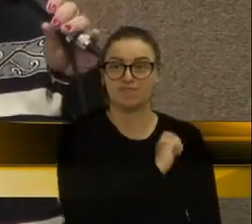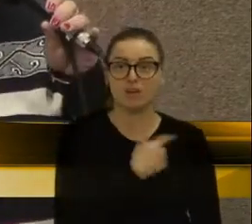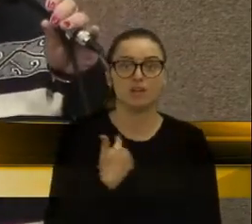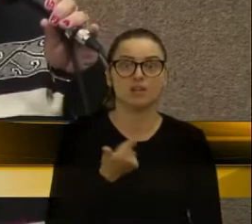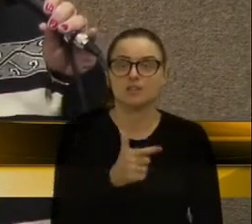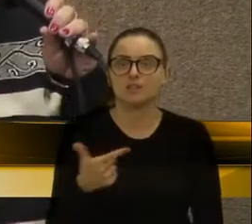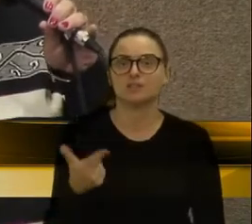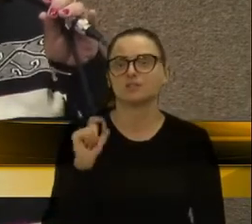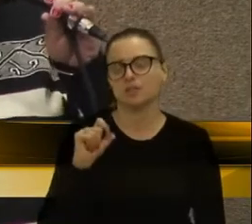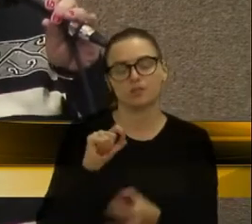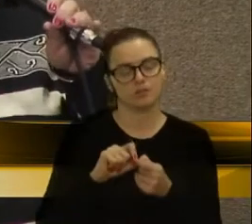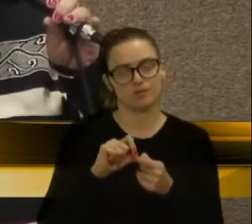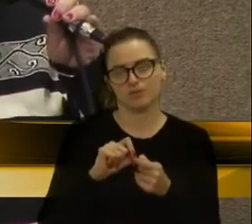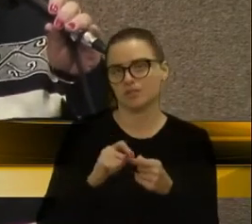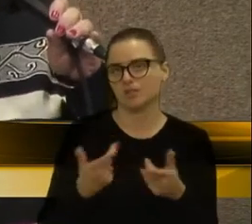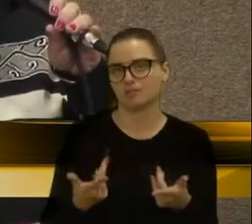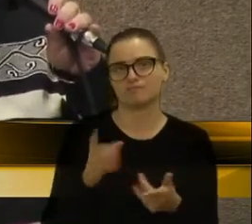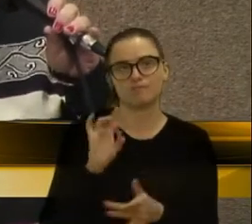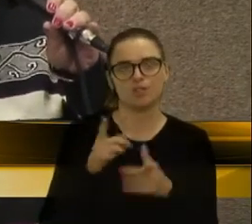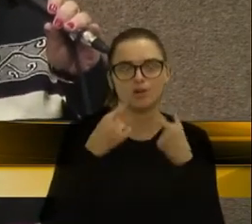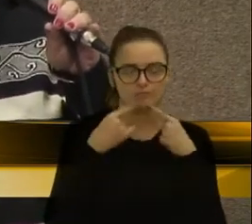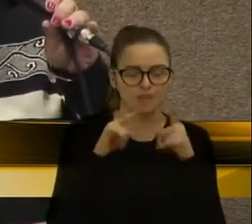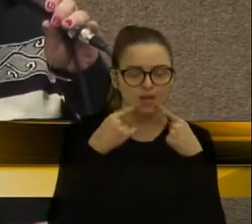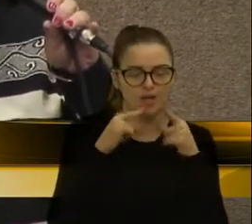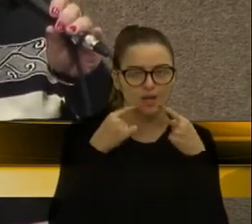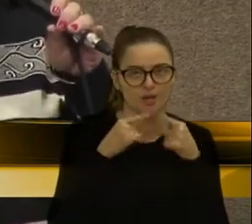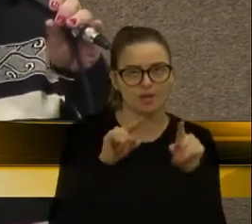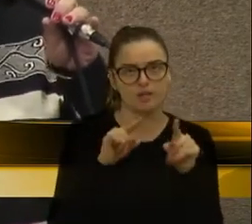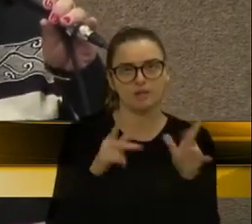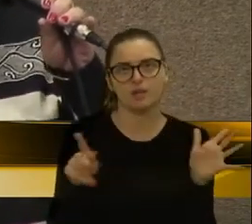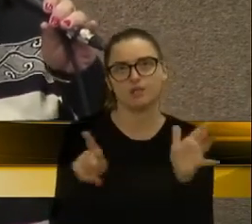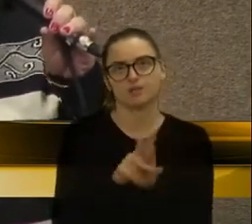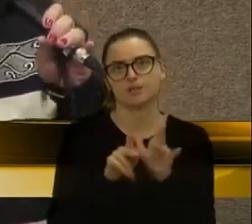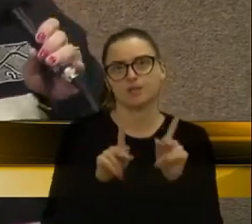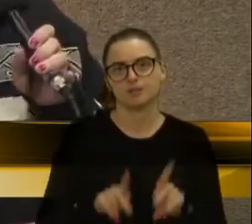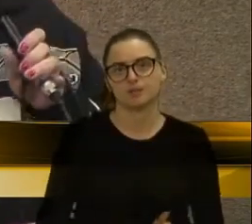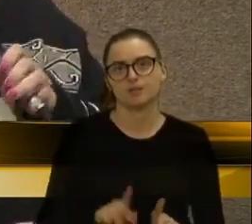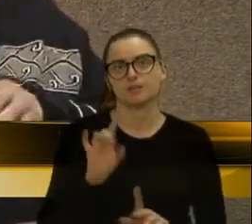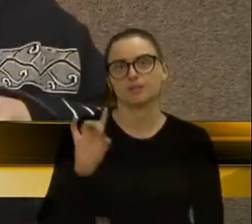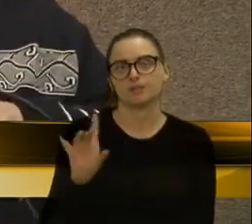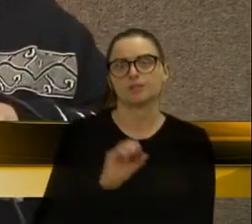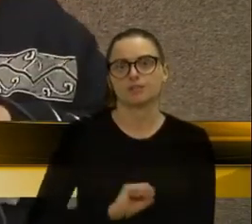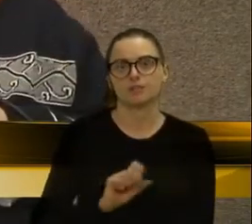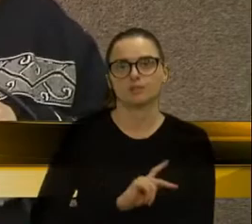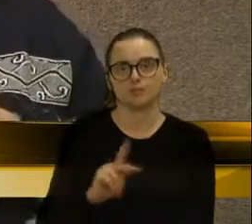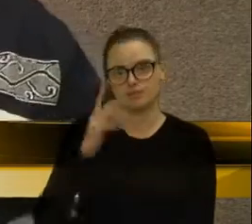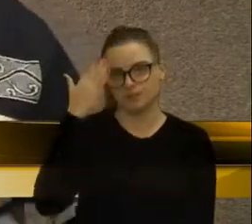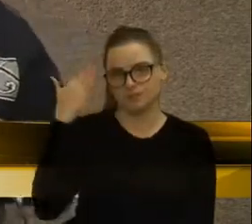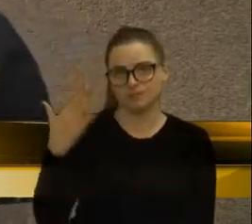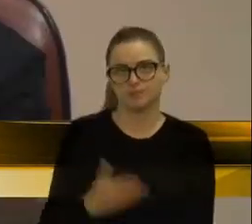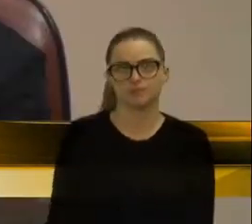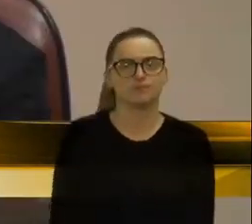mais o que fazer, a não ser reclamar junto com os próprios caxienses. Era isso, senhor presidente. Muito obrigada.